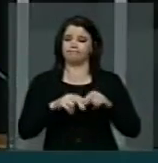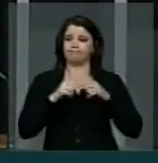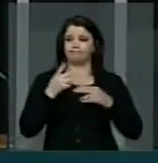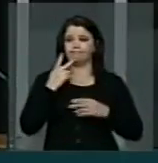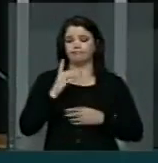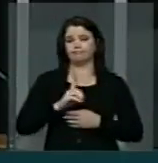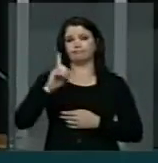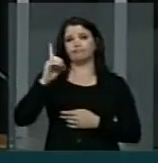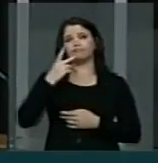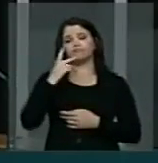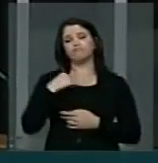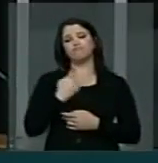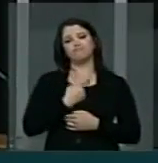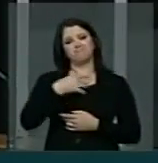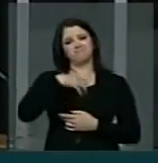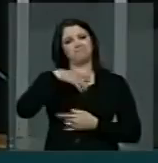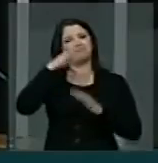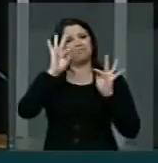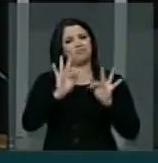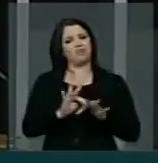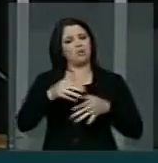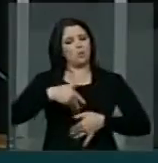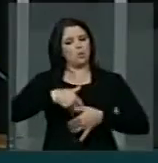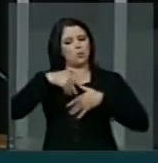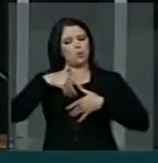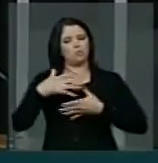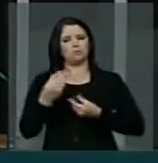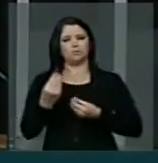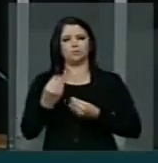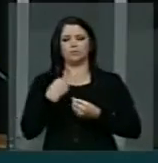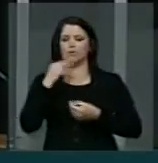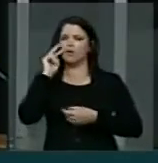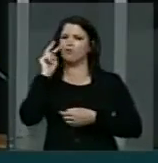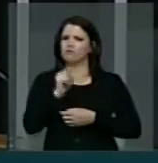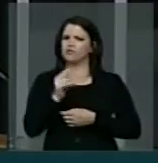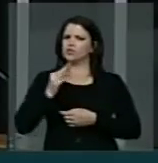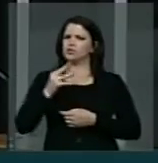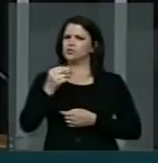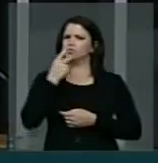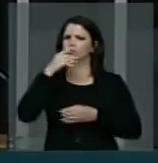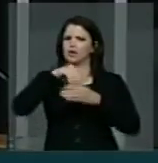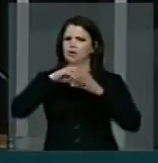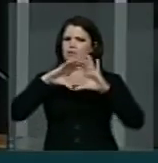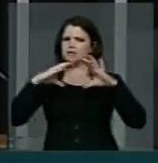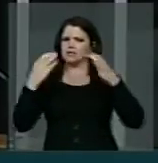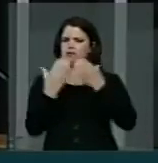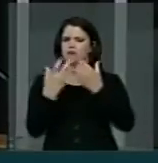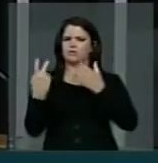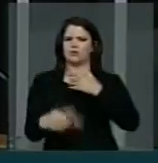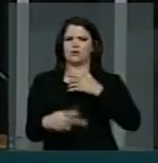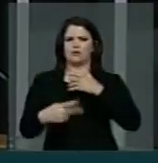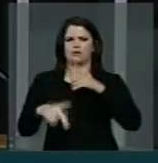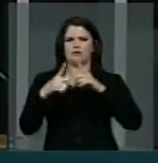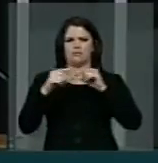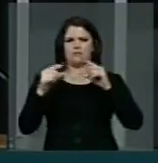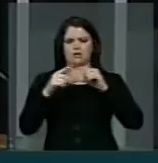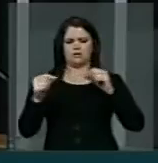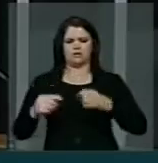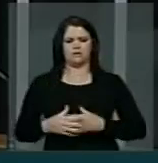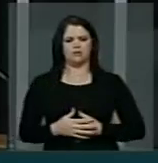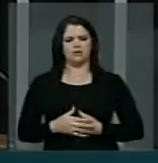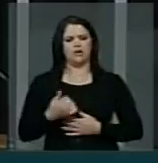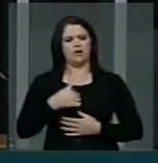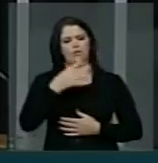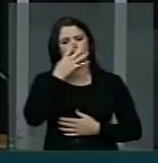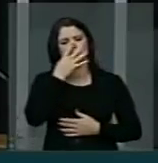Deus, estou feliz e orgulhoso pelo que eu vi no Estádio Nacional Manoel Garrincha, que vi